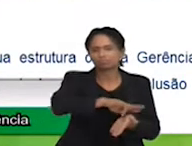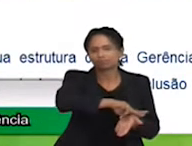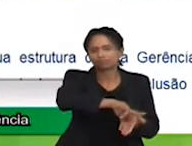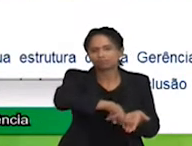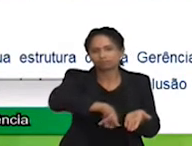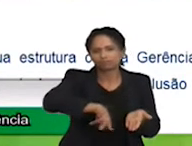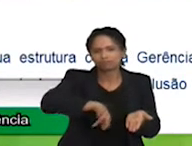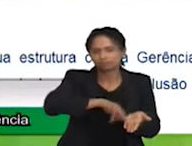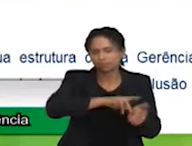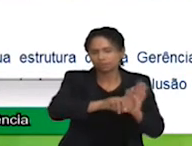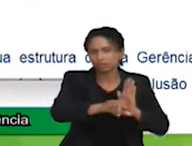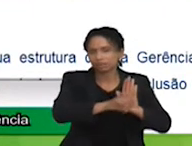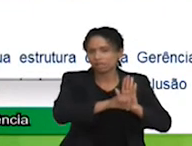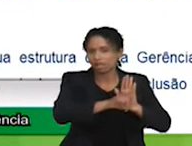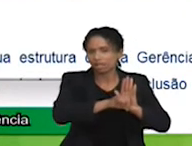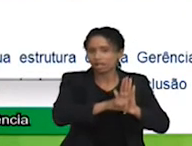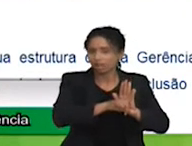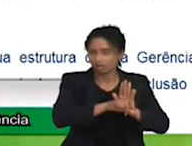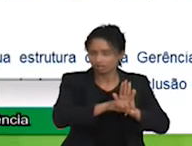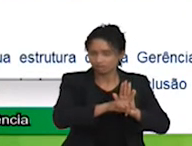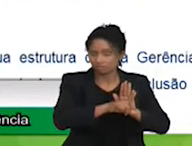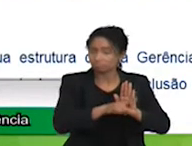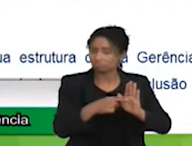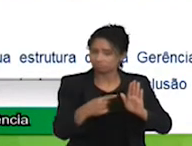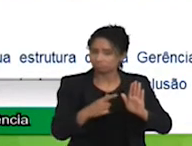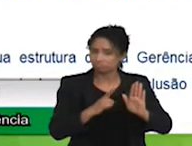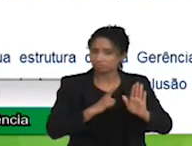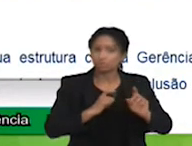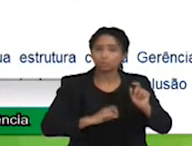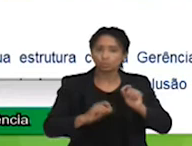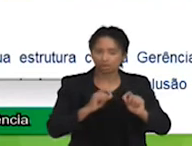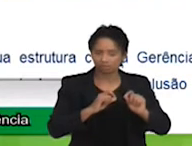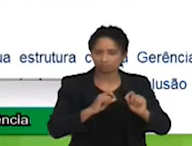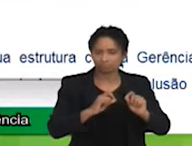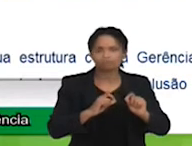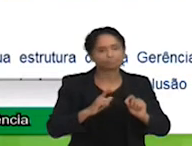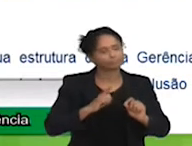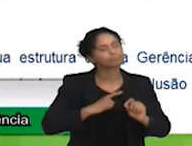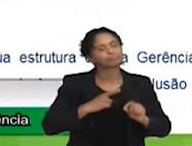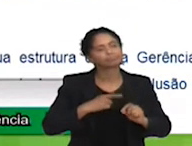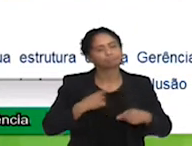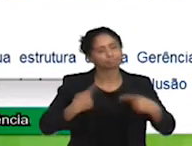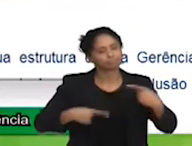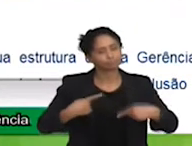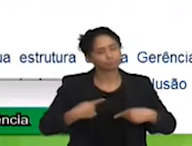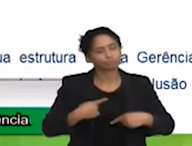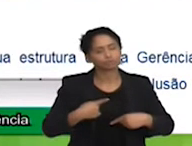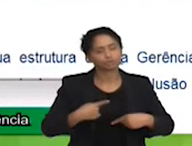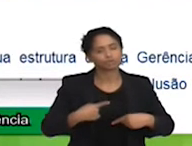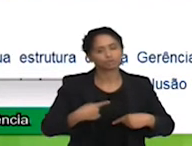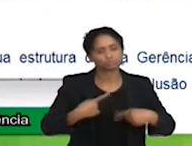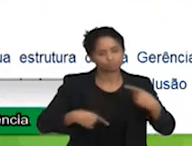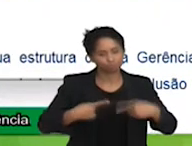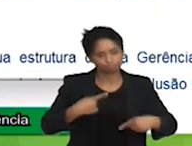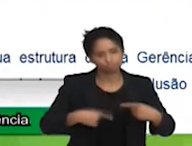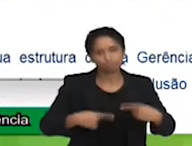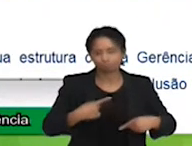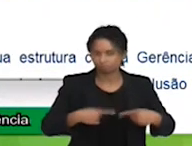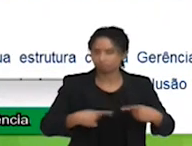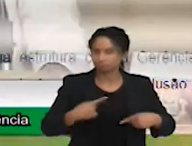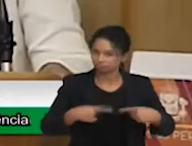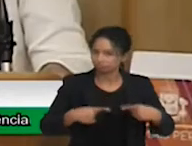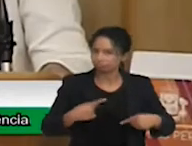legislação. A gente tem oferecido essa política nacional da educação na perspectiva da educação inclusiva desde